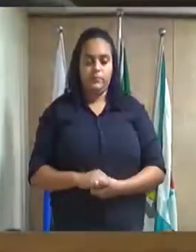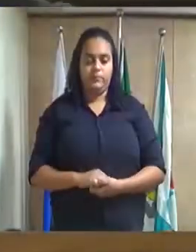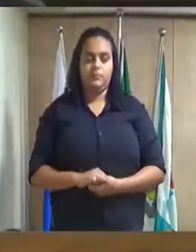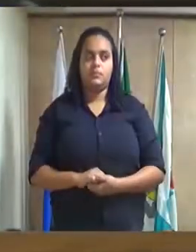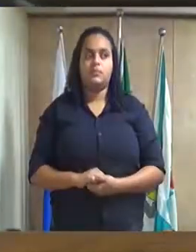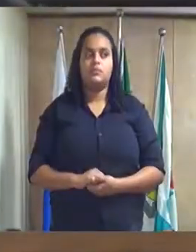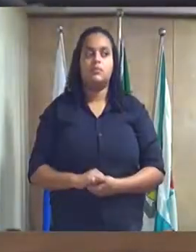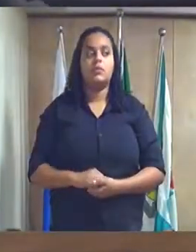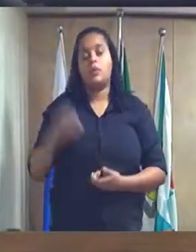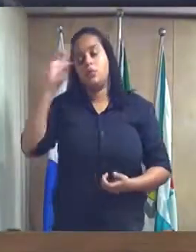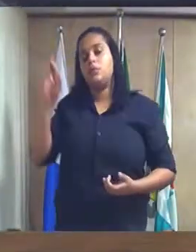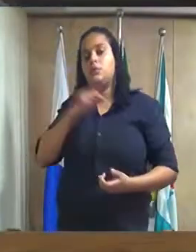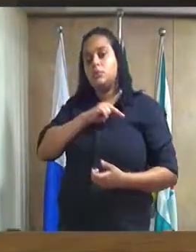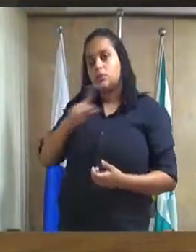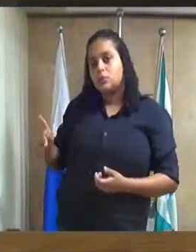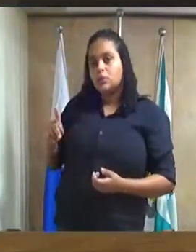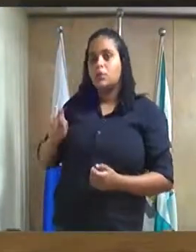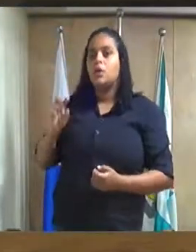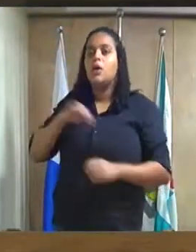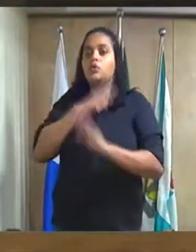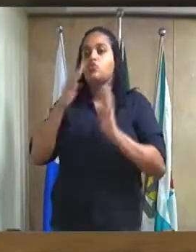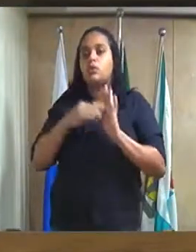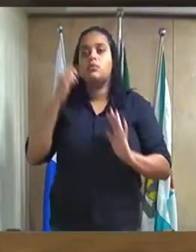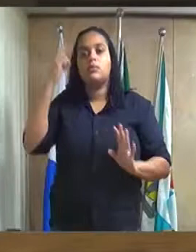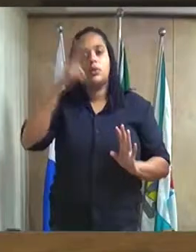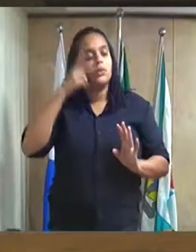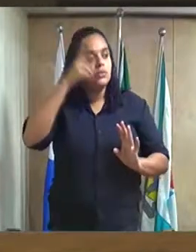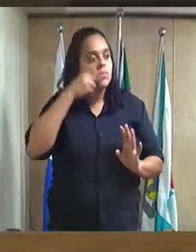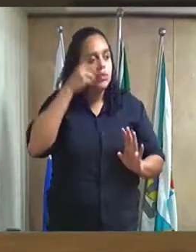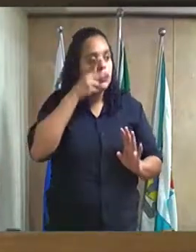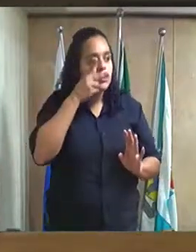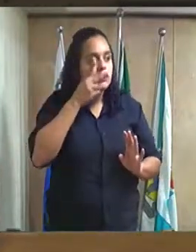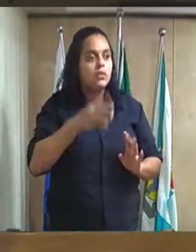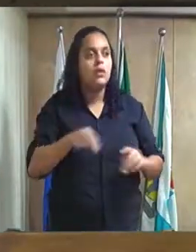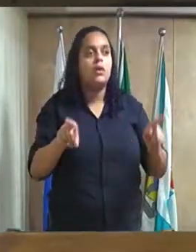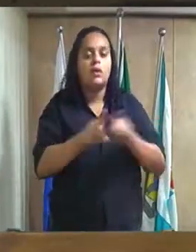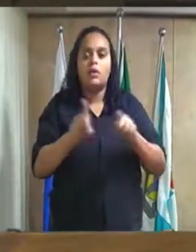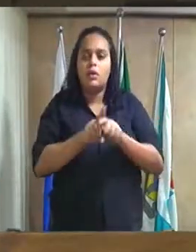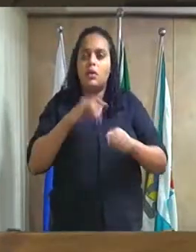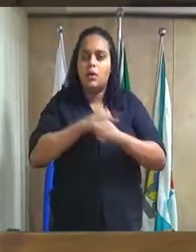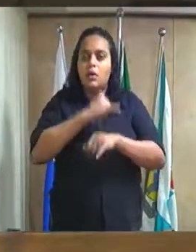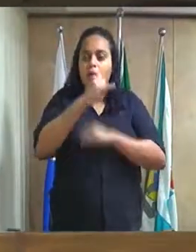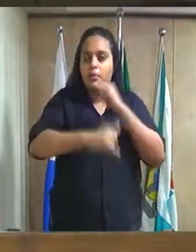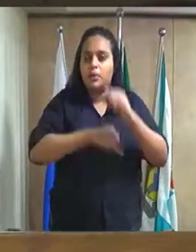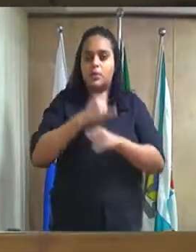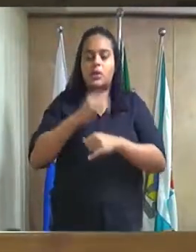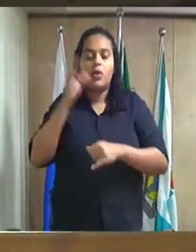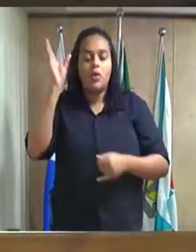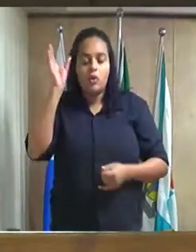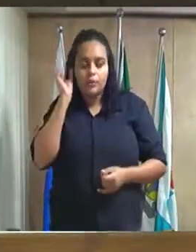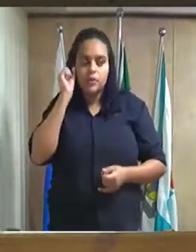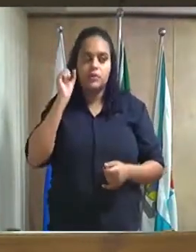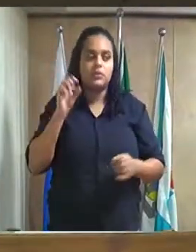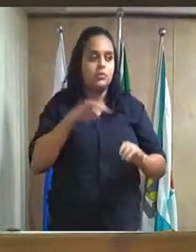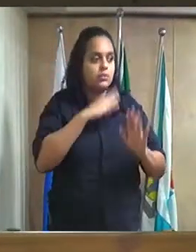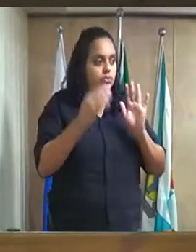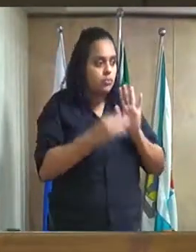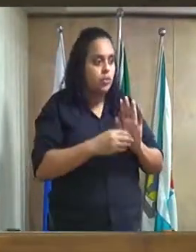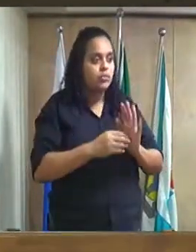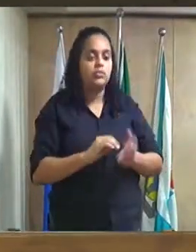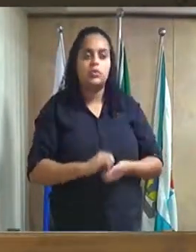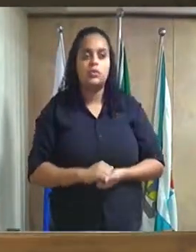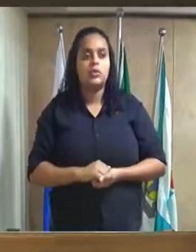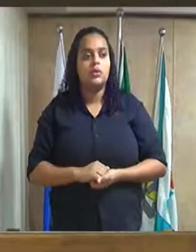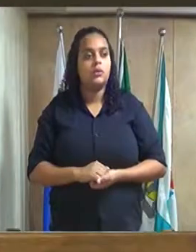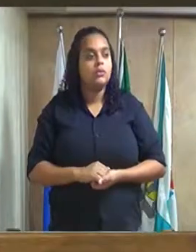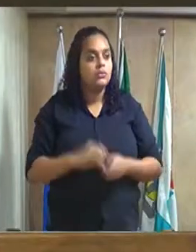Senhor presidente, senhores vereadores, senhores membros da imprensa, senhores ouvintes, senhor presidente, eu venho nessa tarde hoje nessa